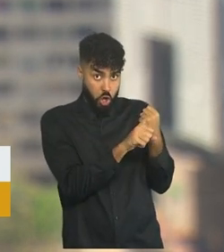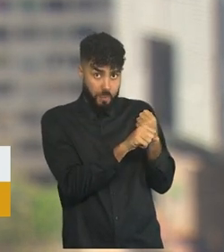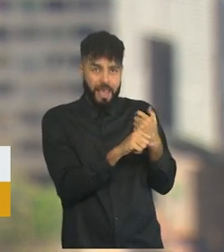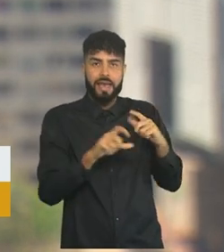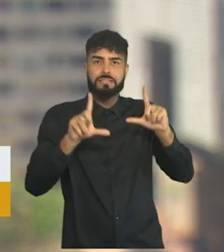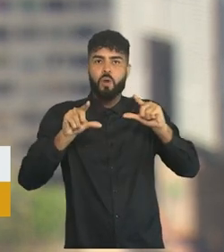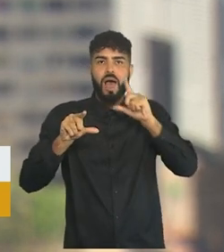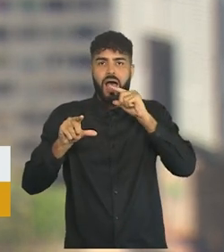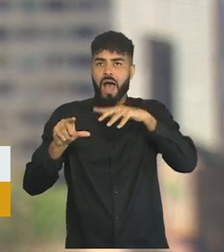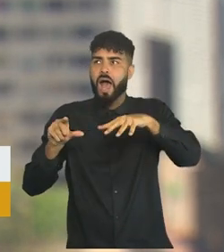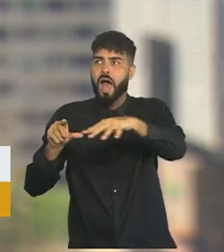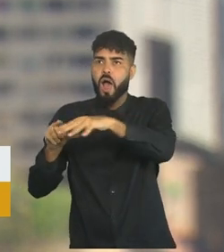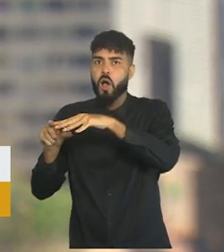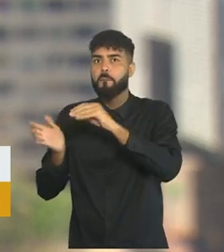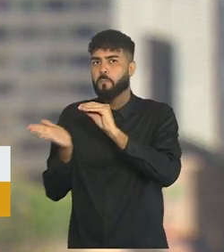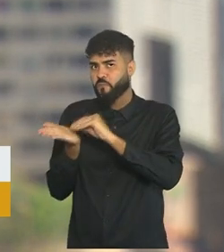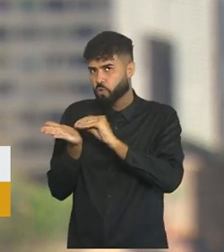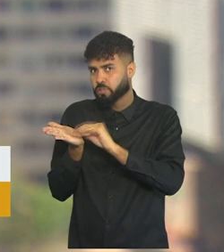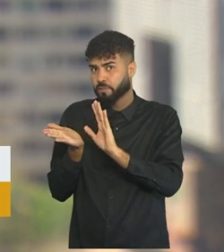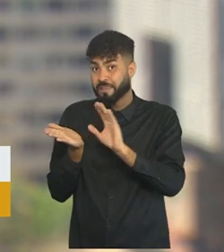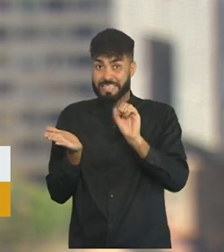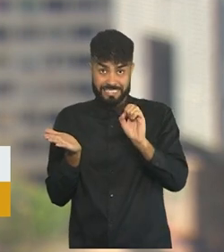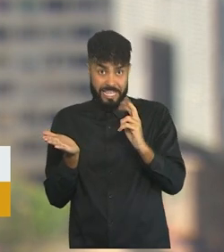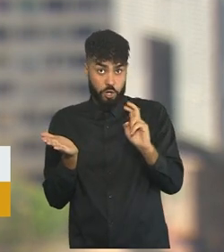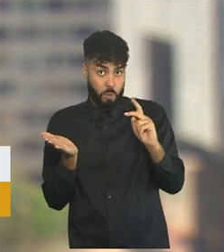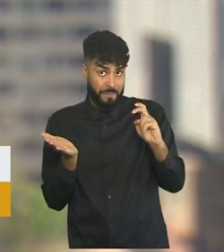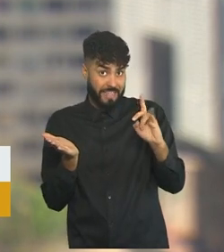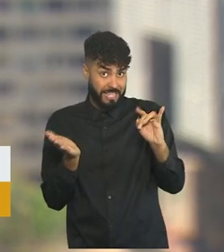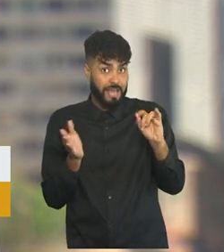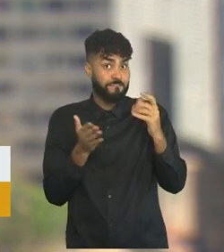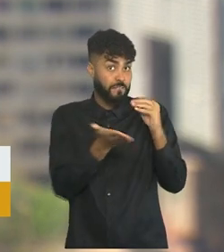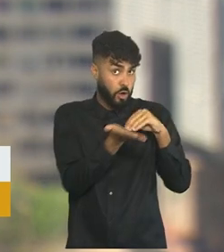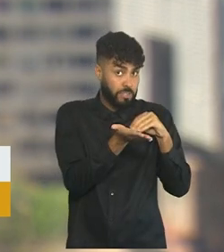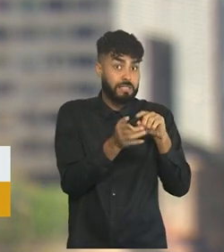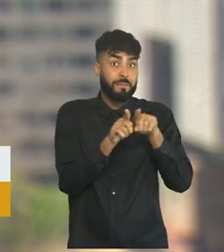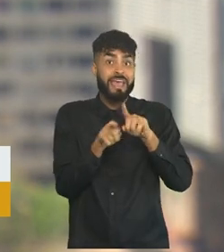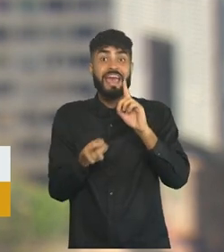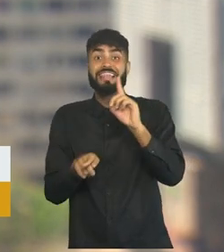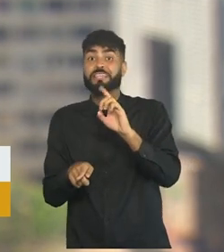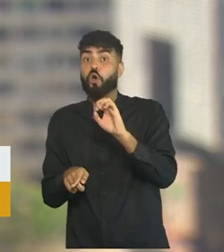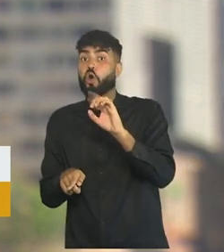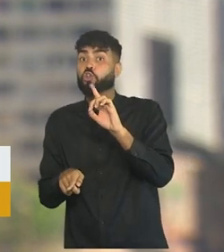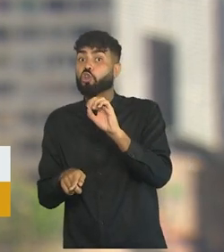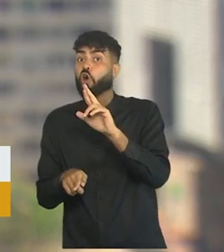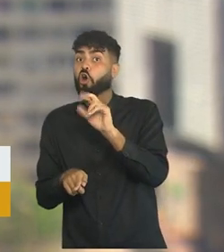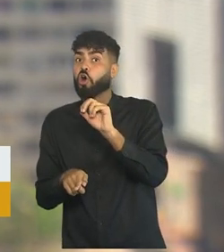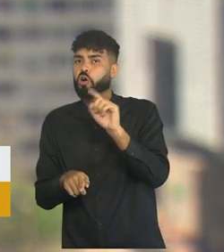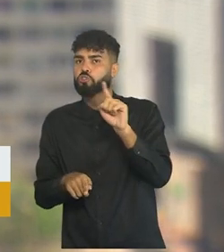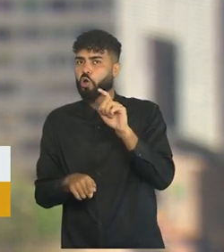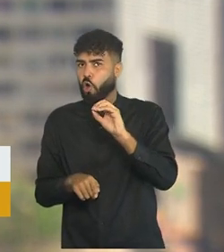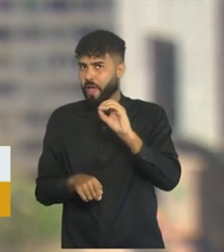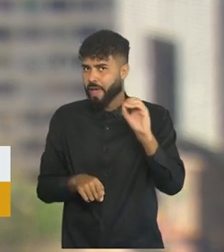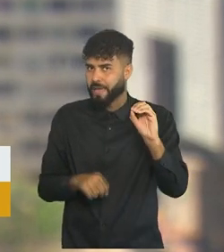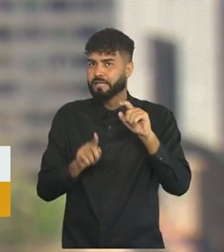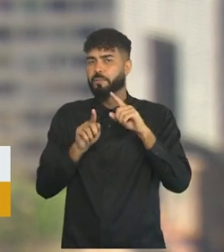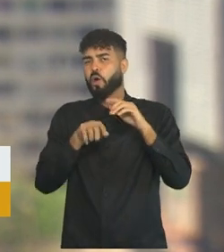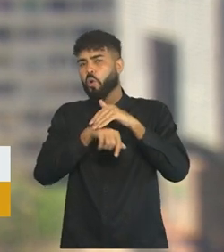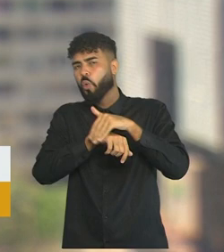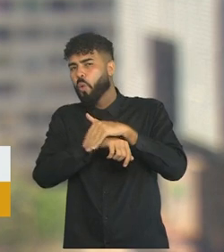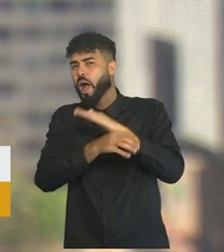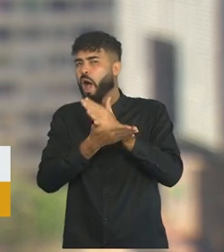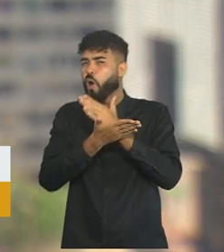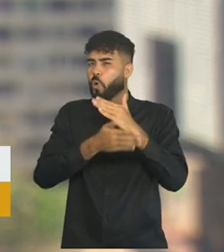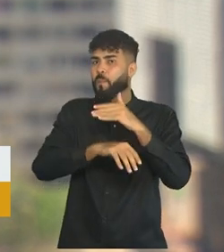abastecimento de água na região. Além de Seropédica, também pode ser afetado o bairro de Deodoro, na zona oeste do Rio, além de algumas ruas no centro da